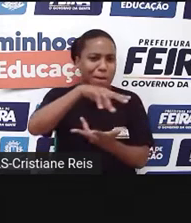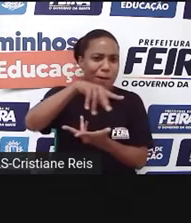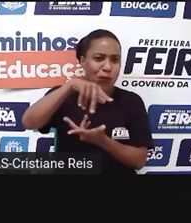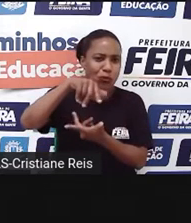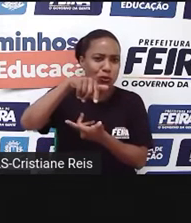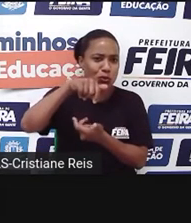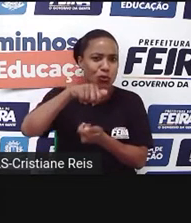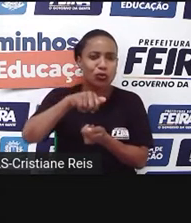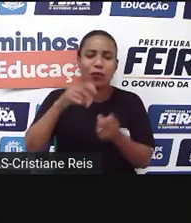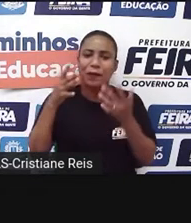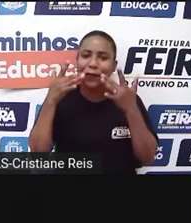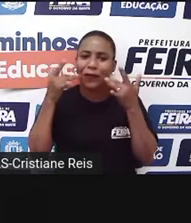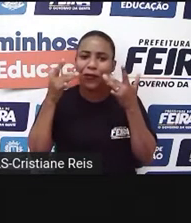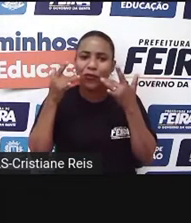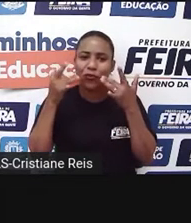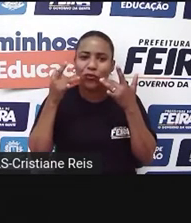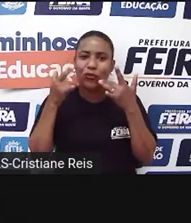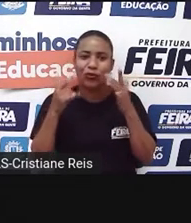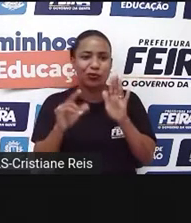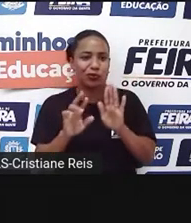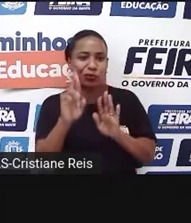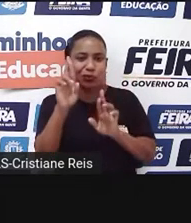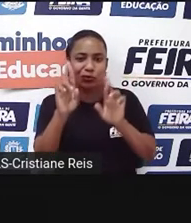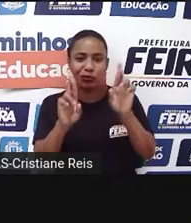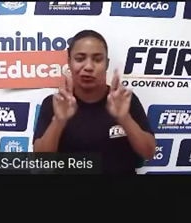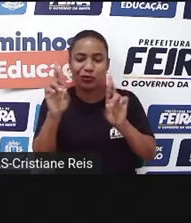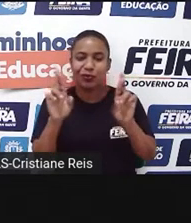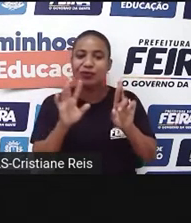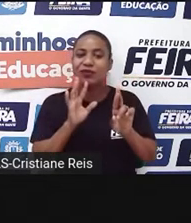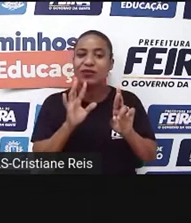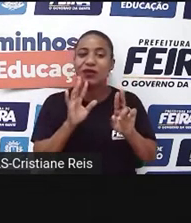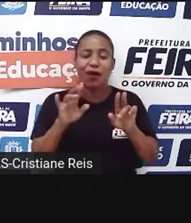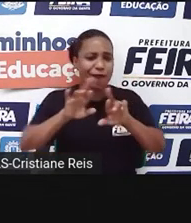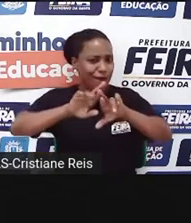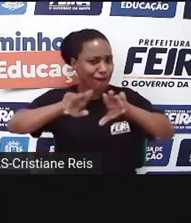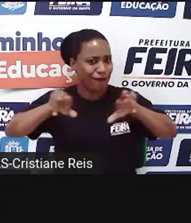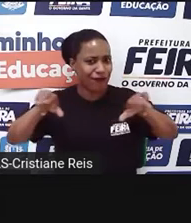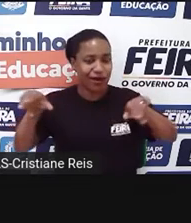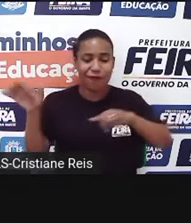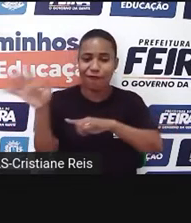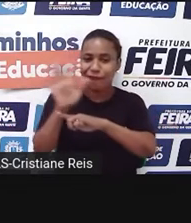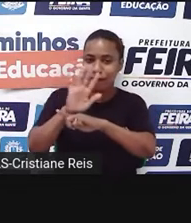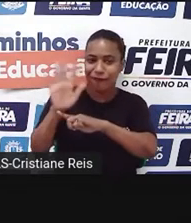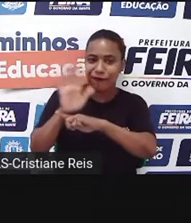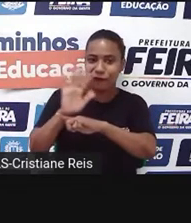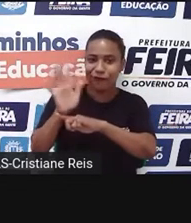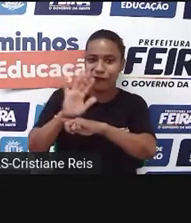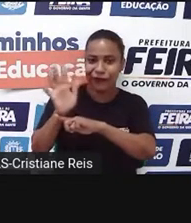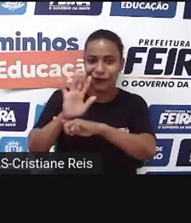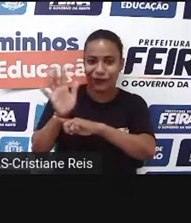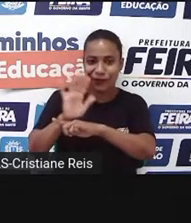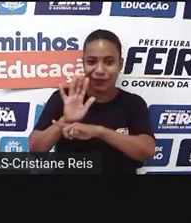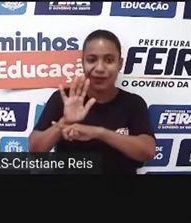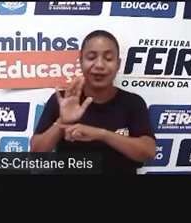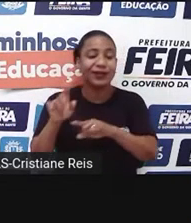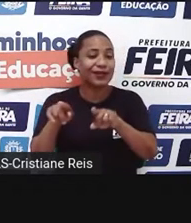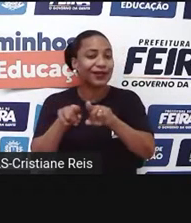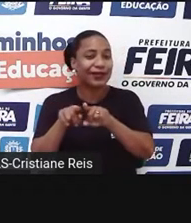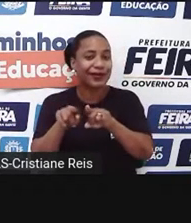serviram, inclusive, de base para produções cinematográficas, ele também é conhecido porque